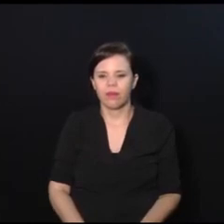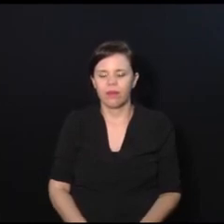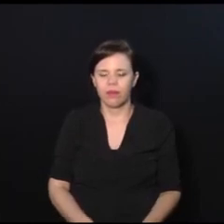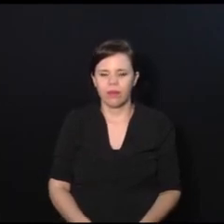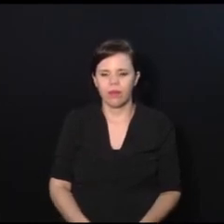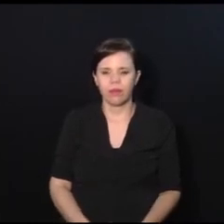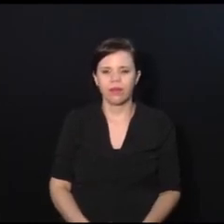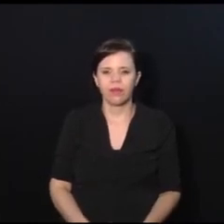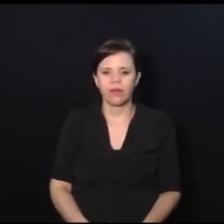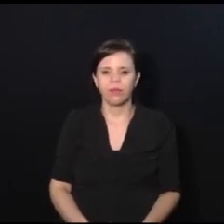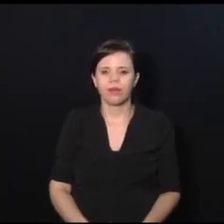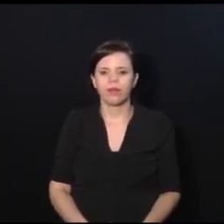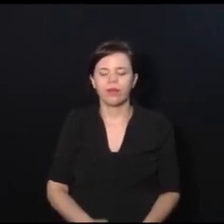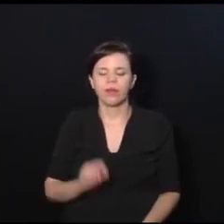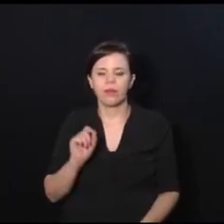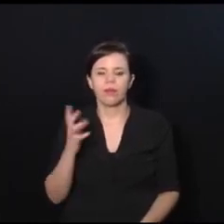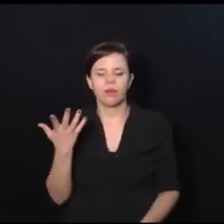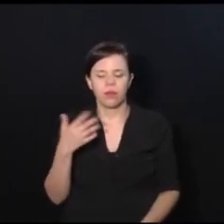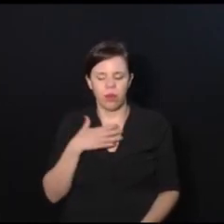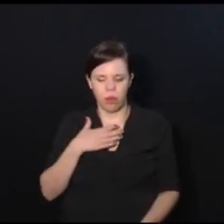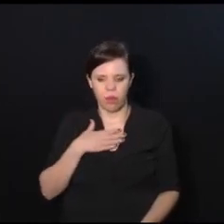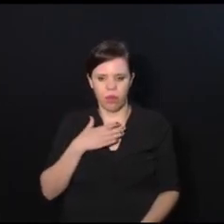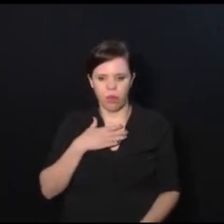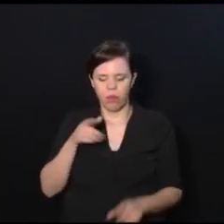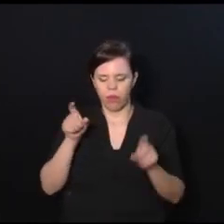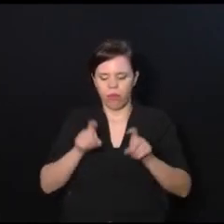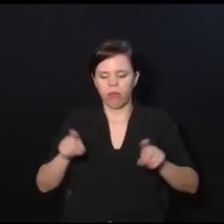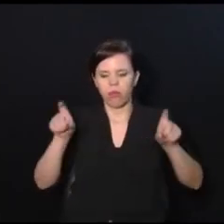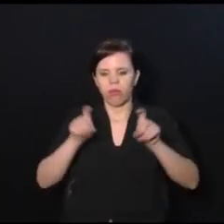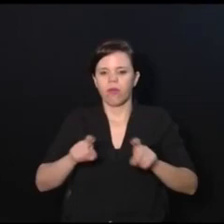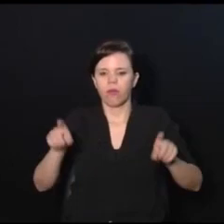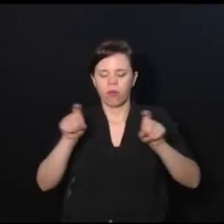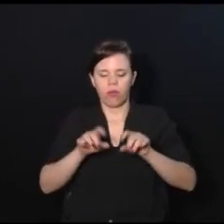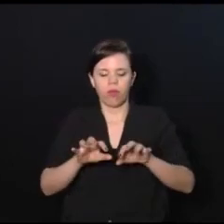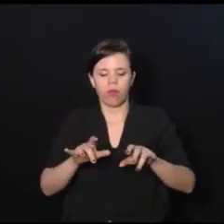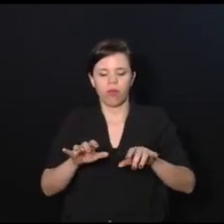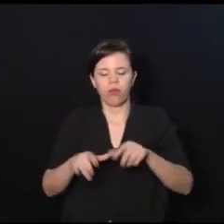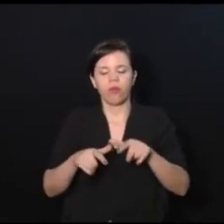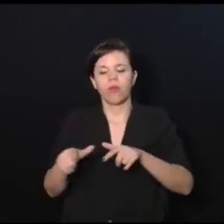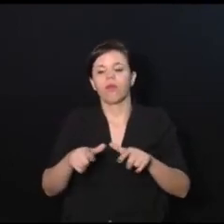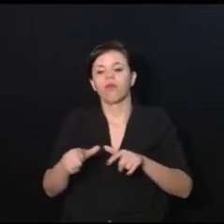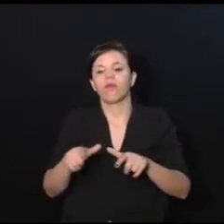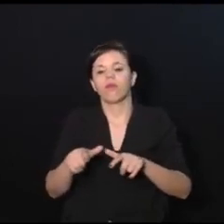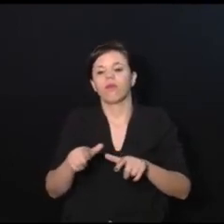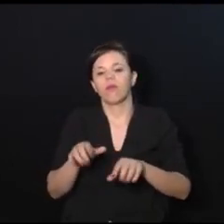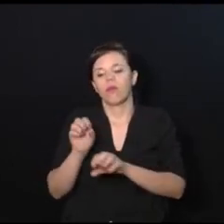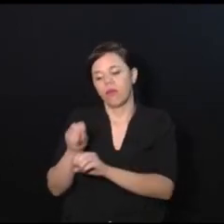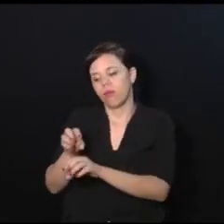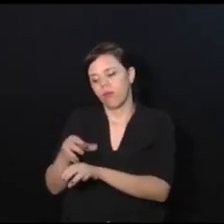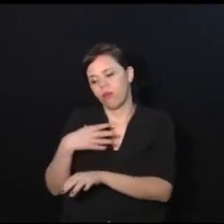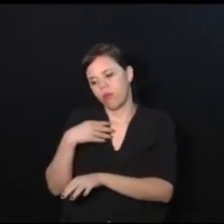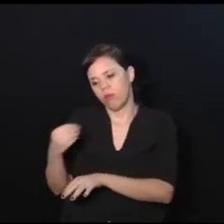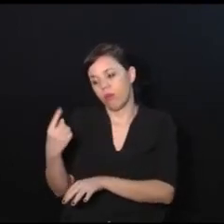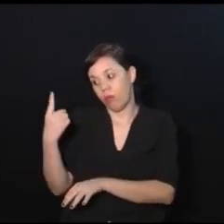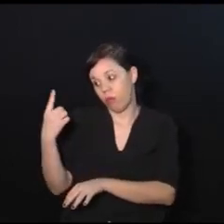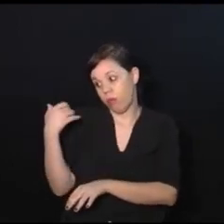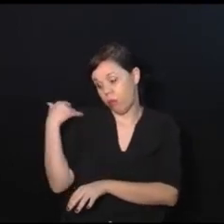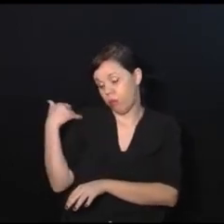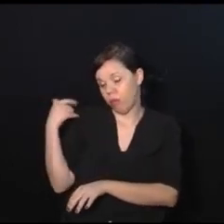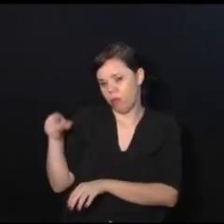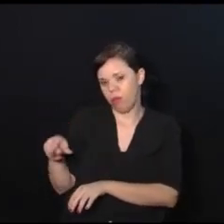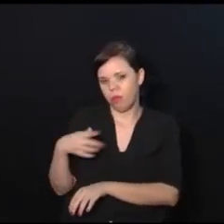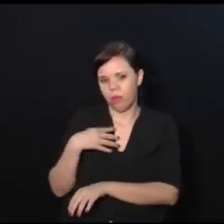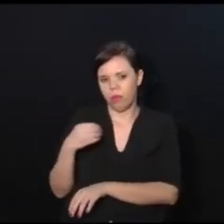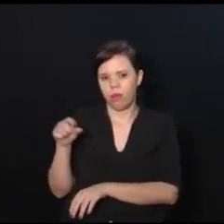E aí, o que que acontecia? Eu estava no computador, trabalhando, e eu, inclusive, comecei a ensinar computador à minha filha com um ano de idade.